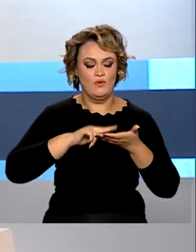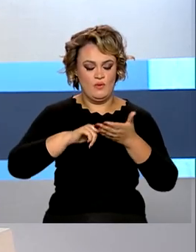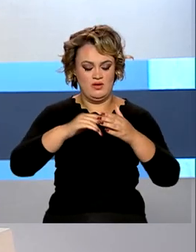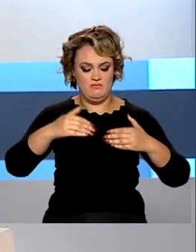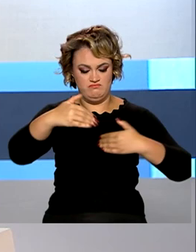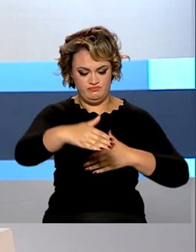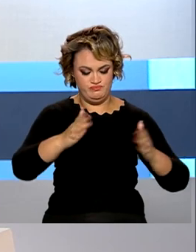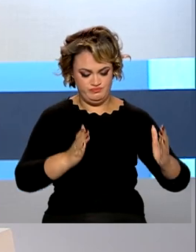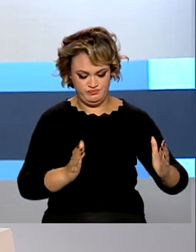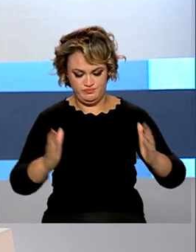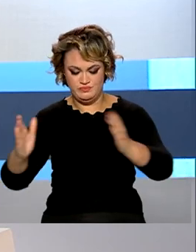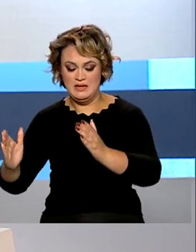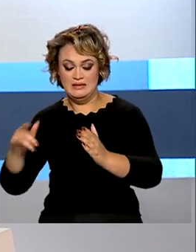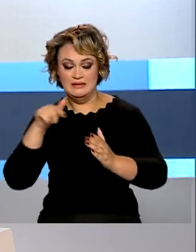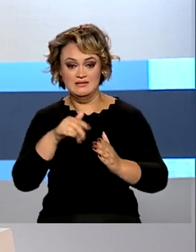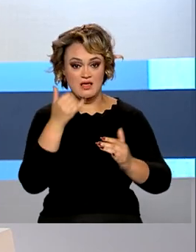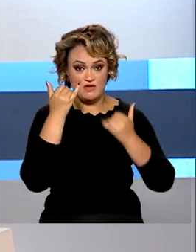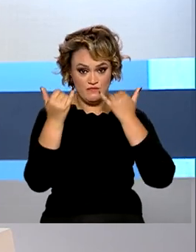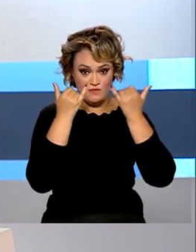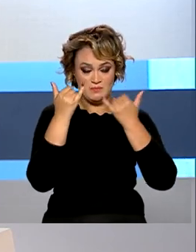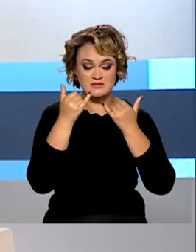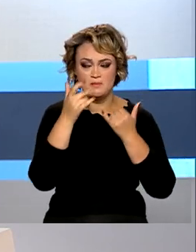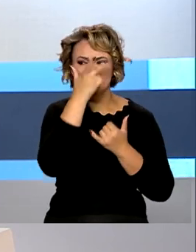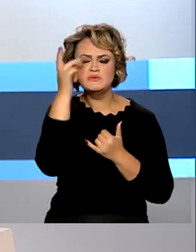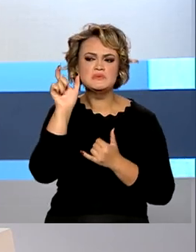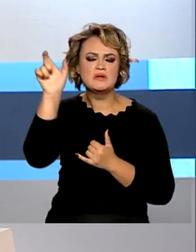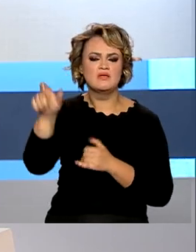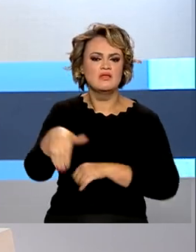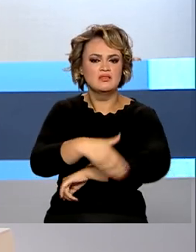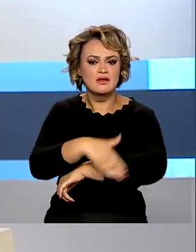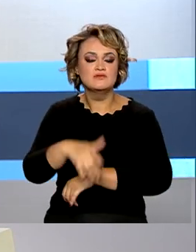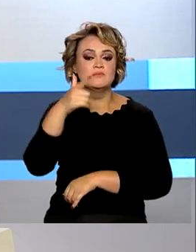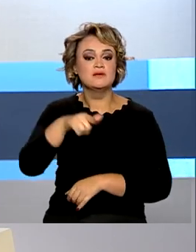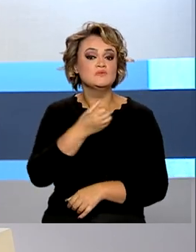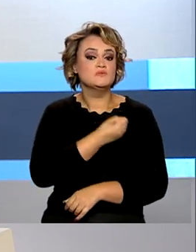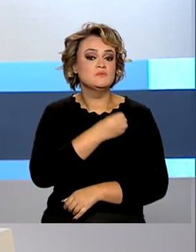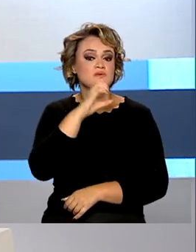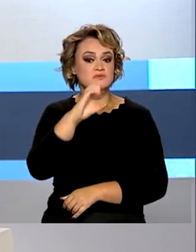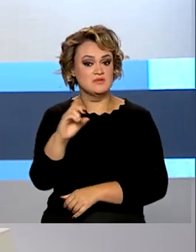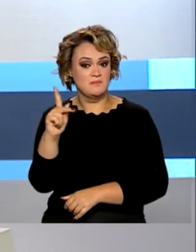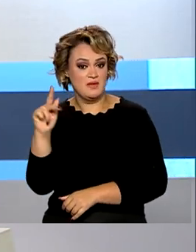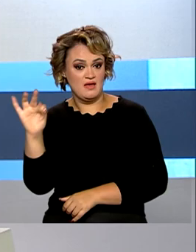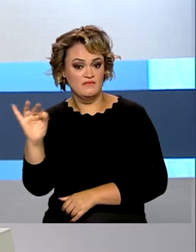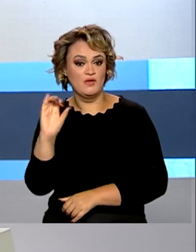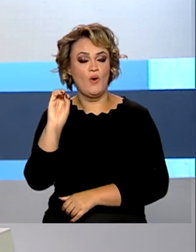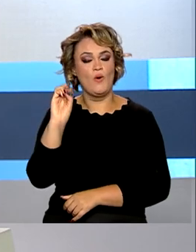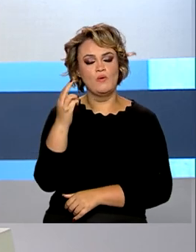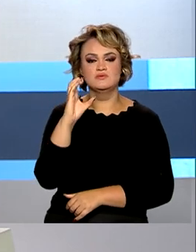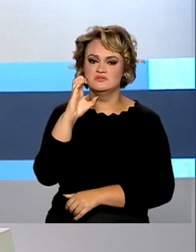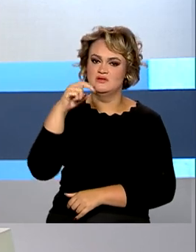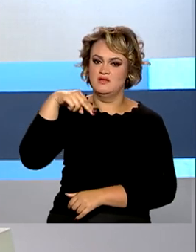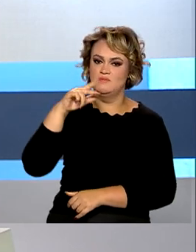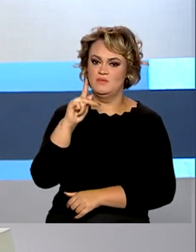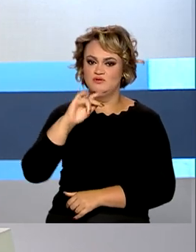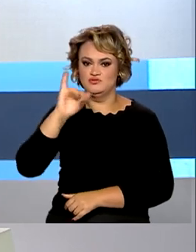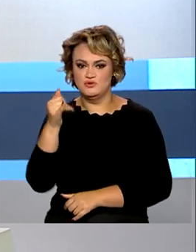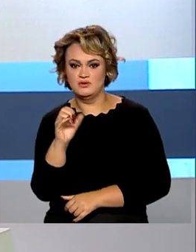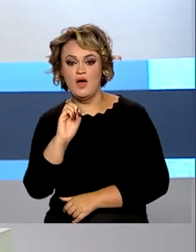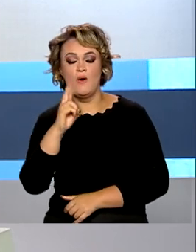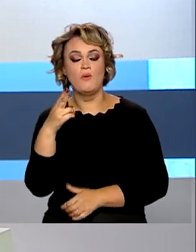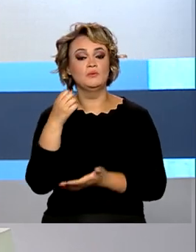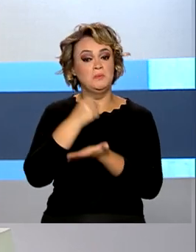correios, além das informações do remetente, deverão ter o número do CPF ou do CNPJ ou do